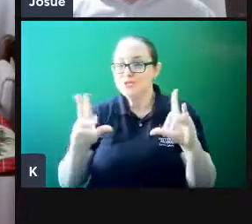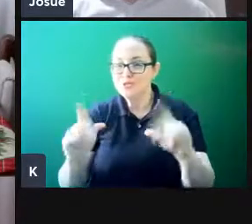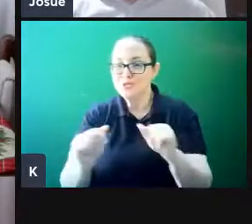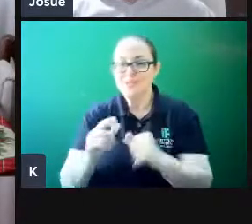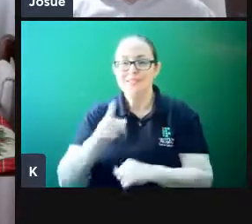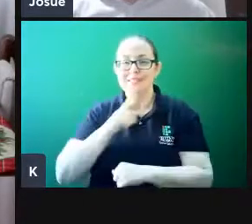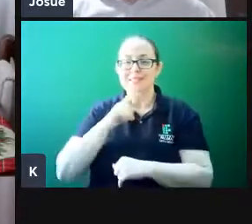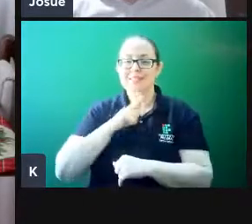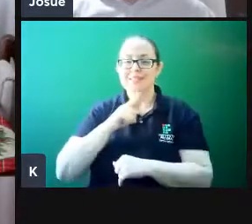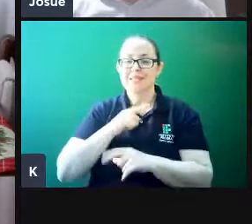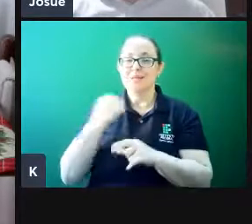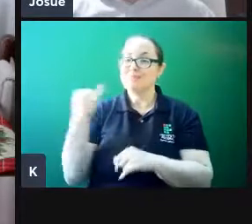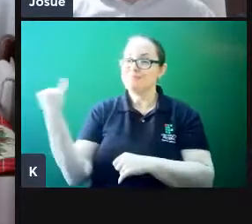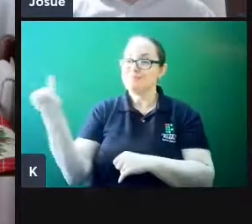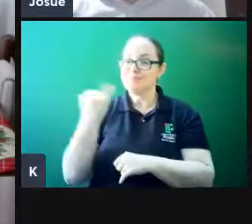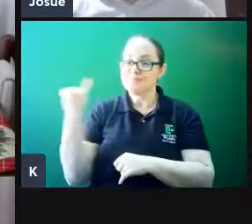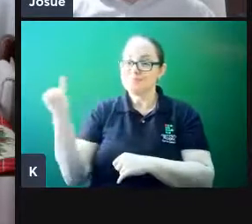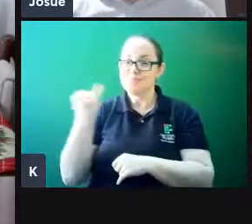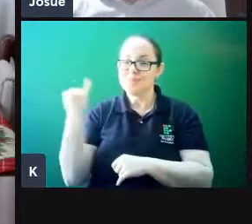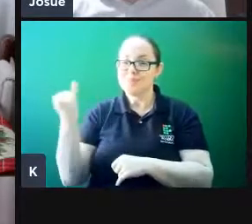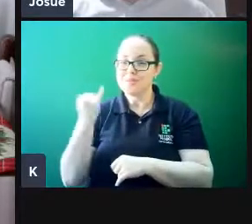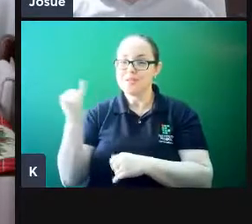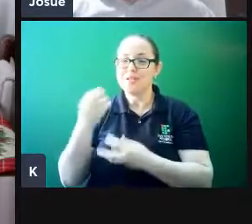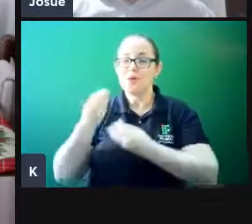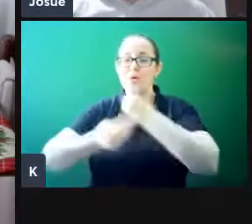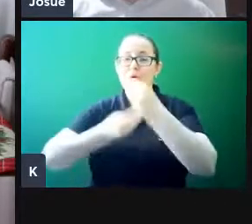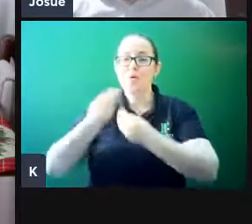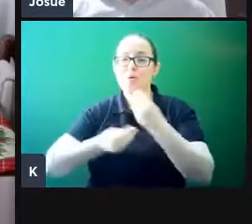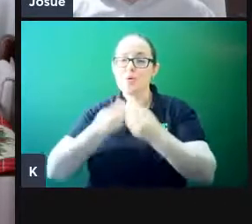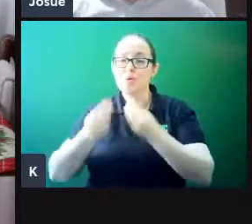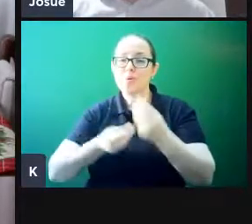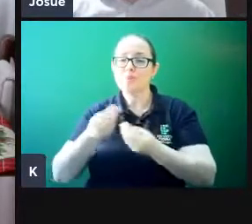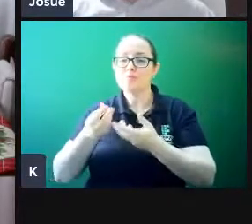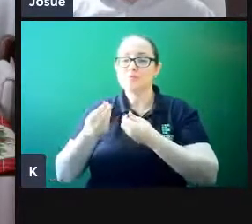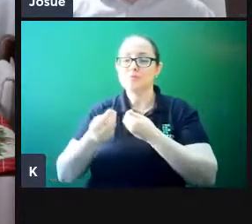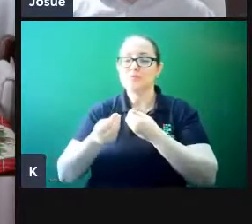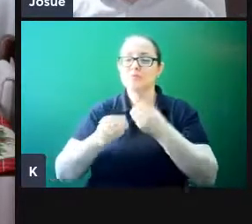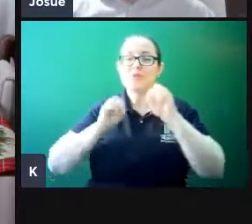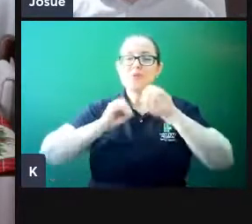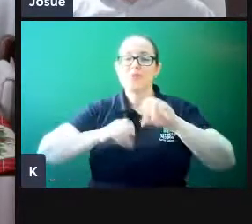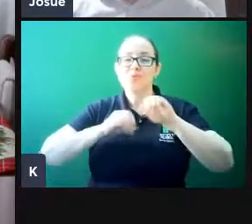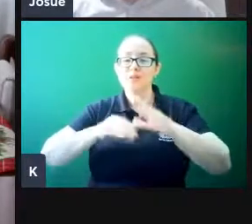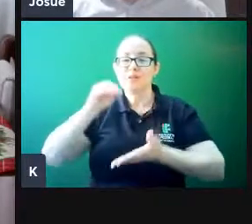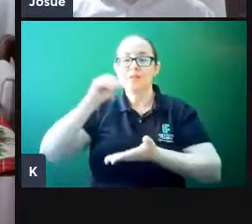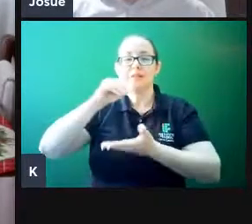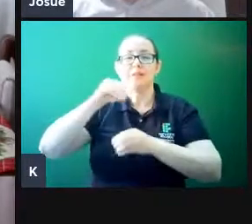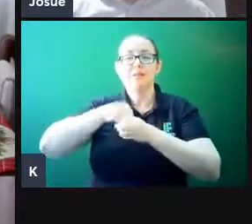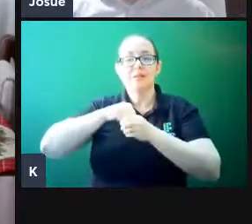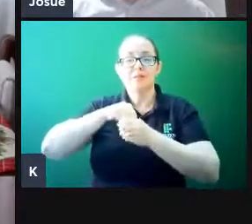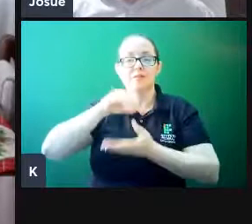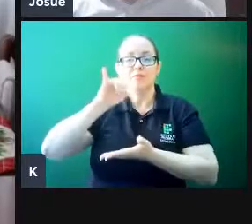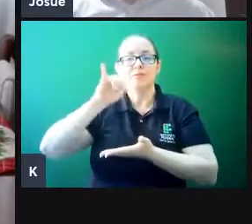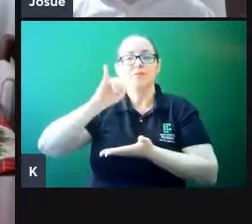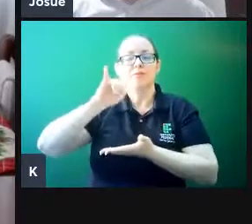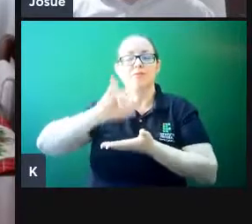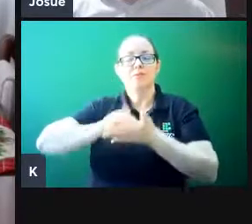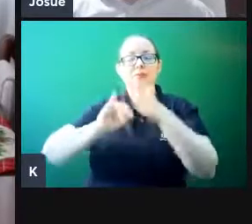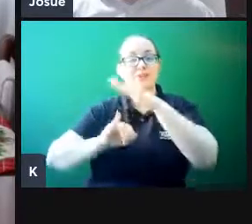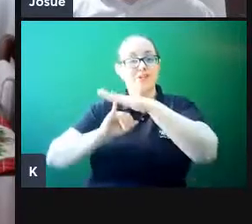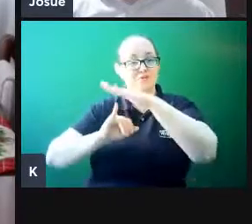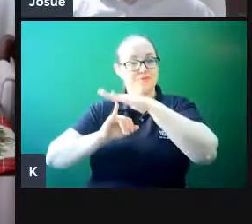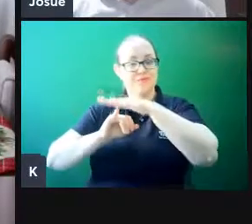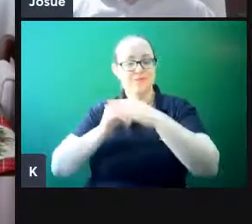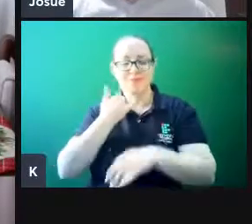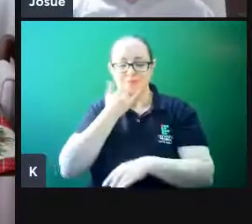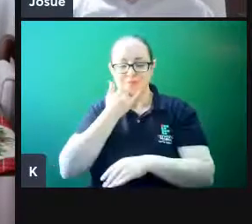aí determinantes para os nossos empreendimentos educacionais no IFSC. Então, eu ia dizer de antemão que a ideia